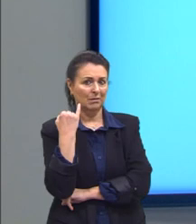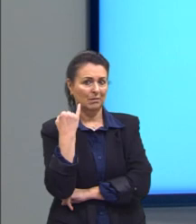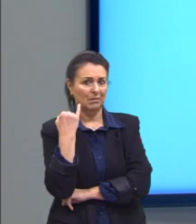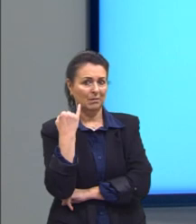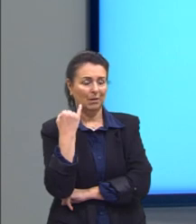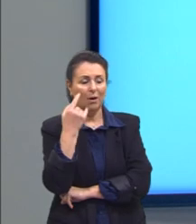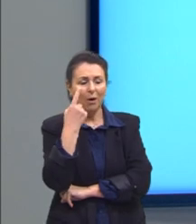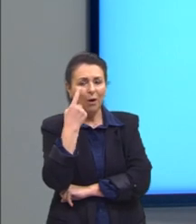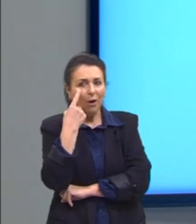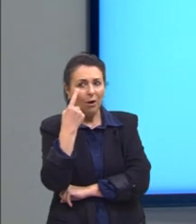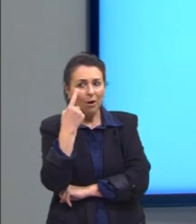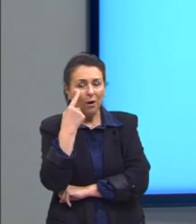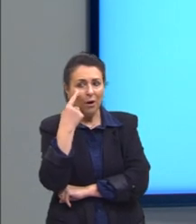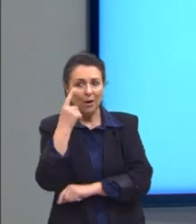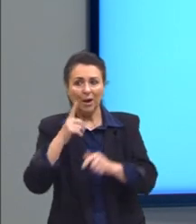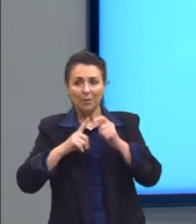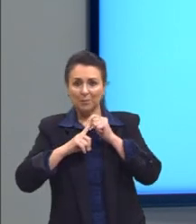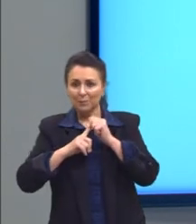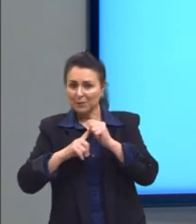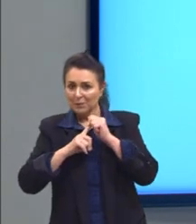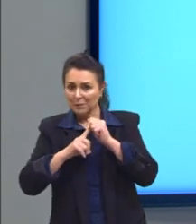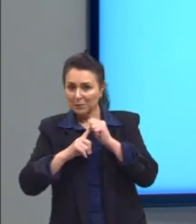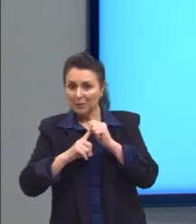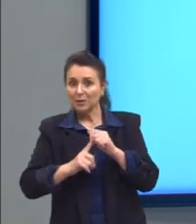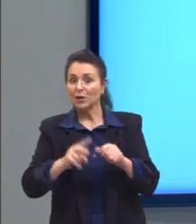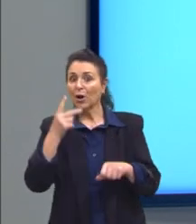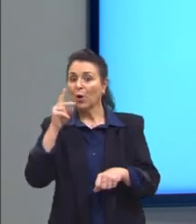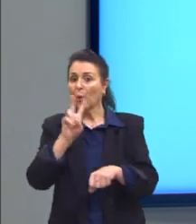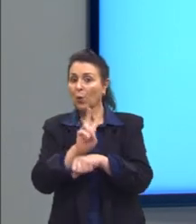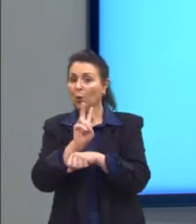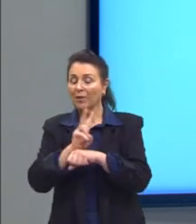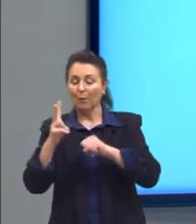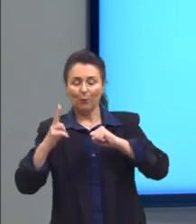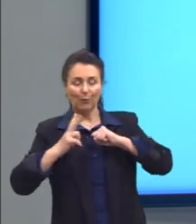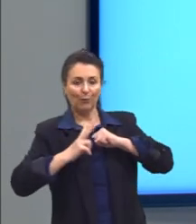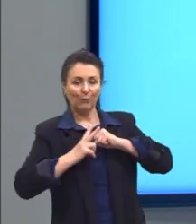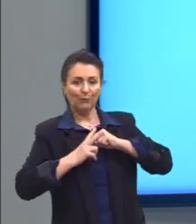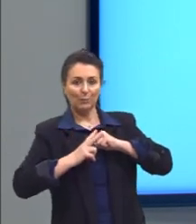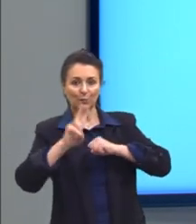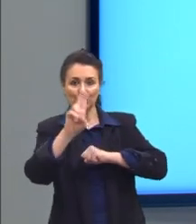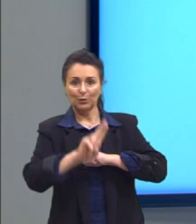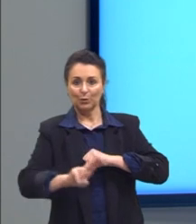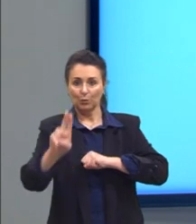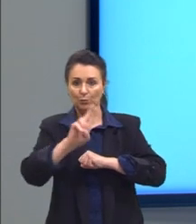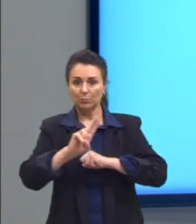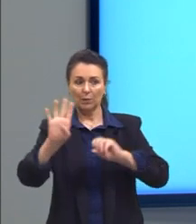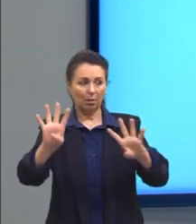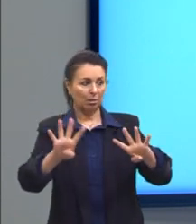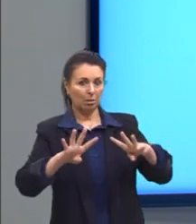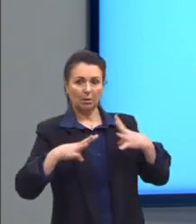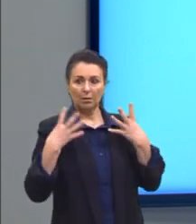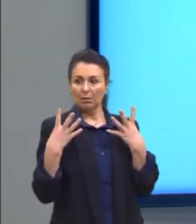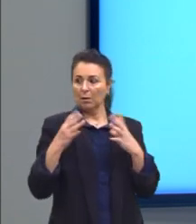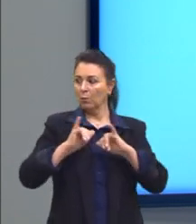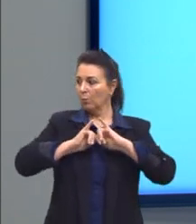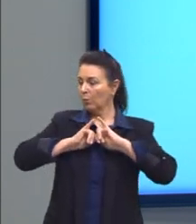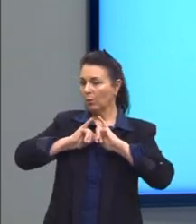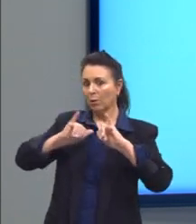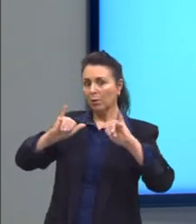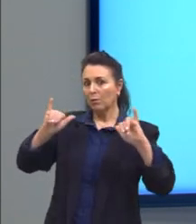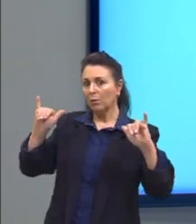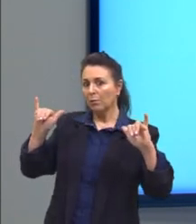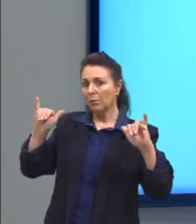a gente vai olhar principalmente para os nossos verbos. Chamar atenção. Informar os